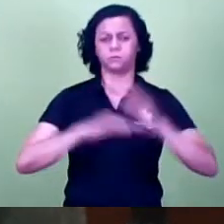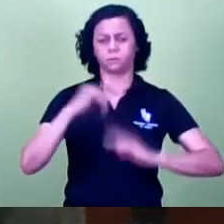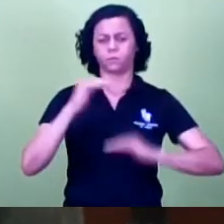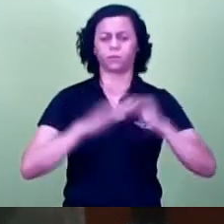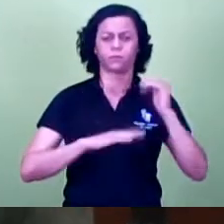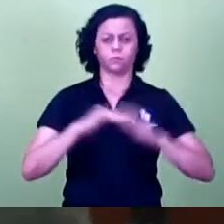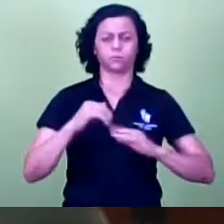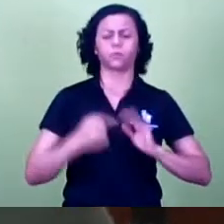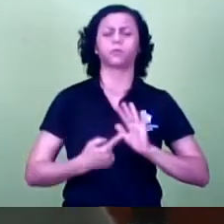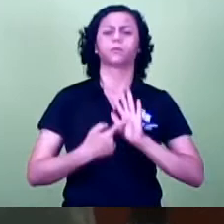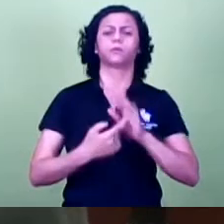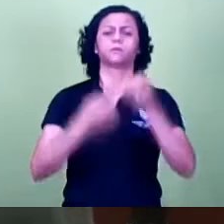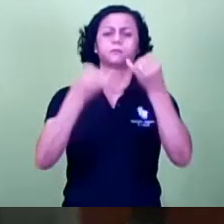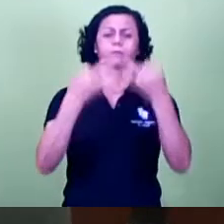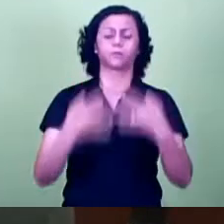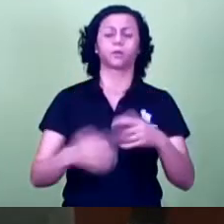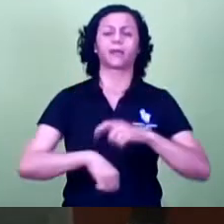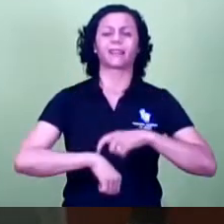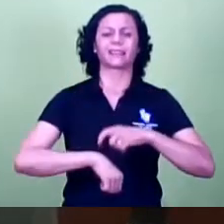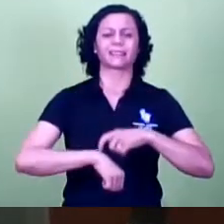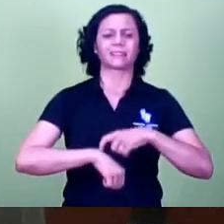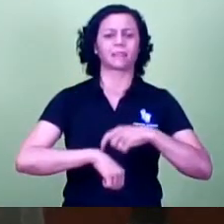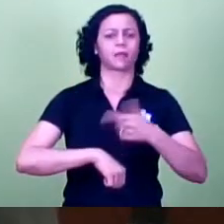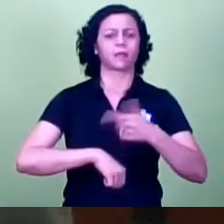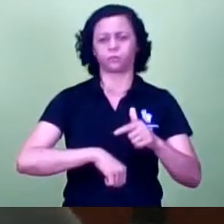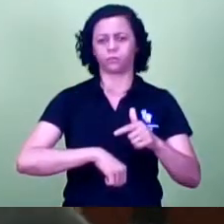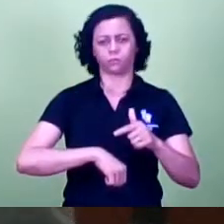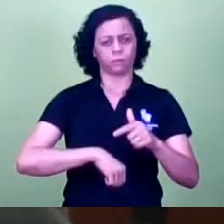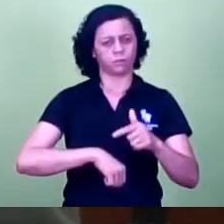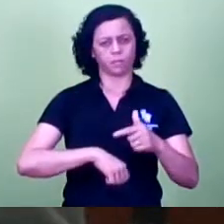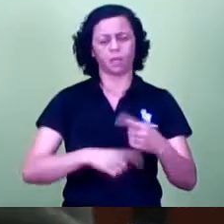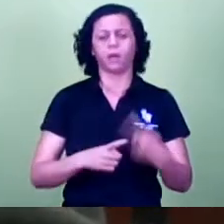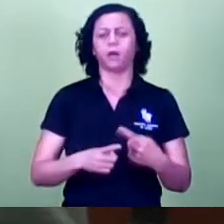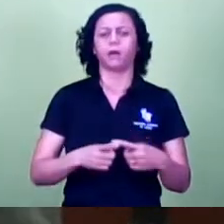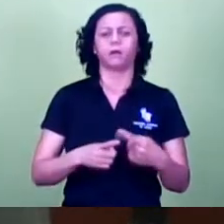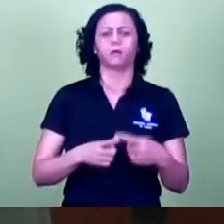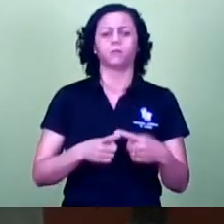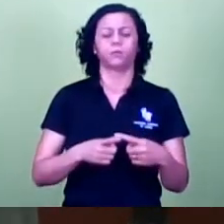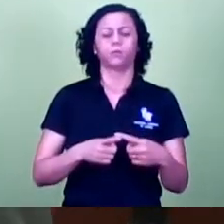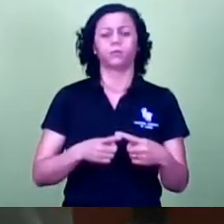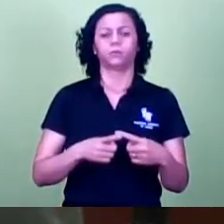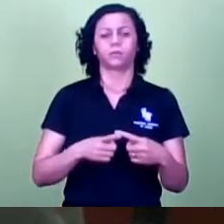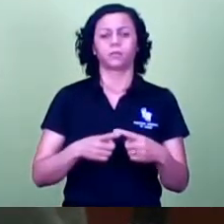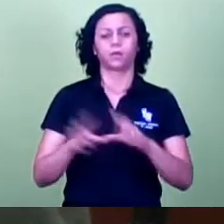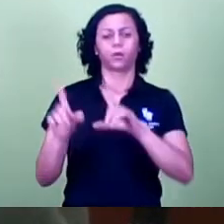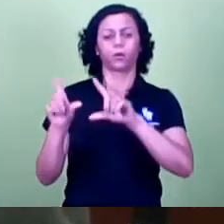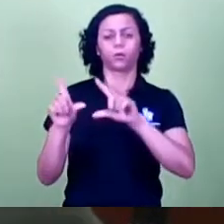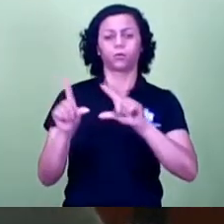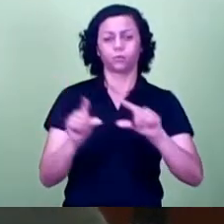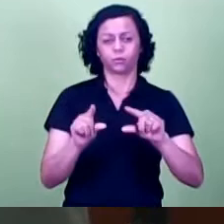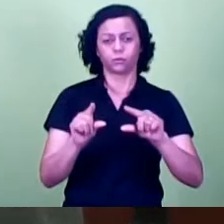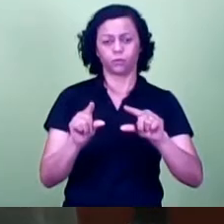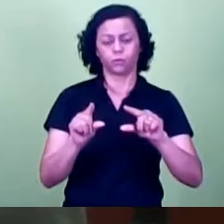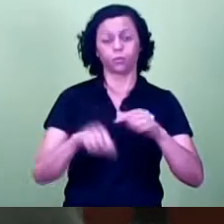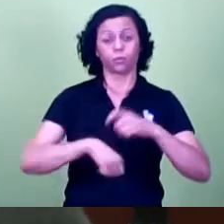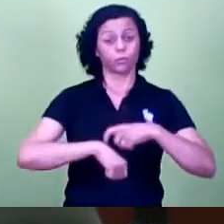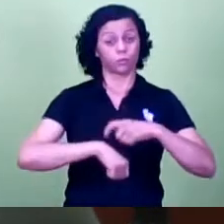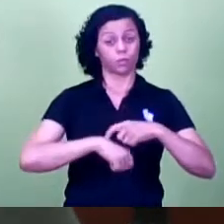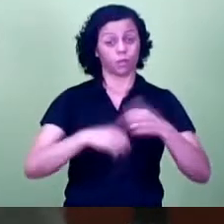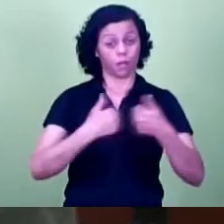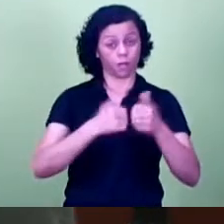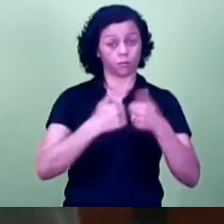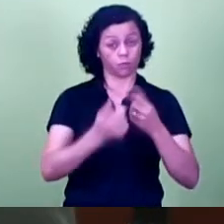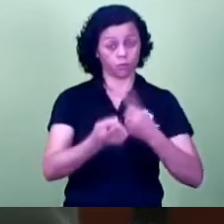até não terem tempo suficiente, porque com diminuição dos horários, eles têm que trabalhar